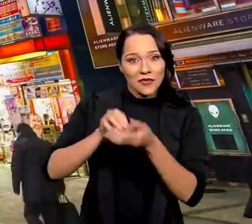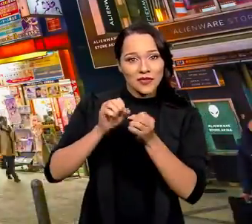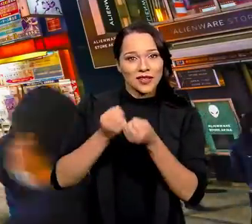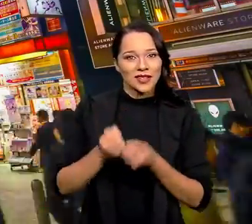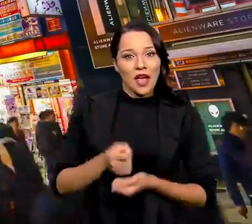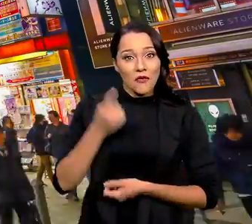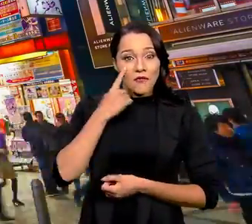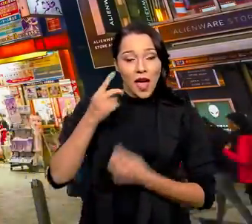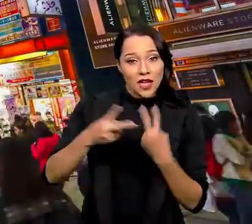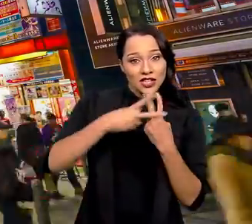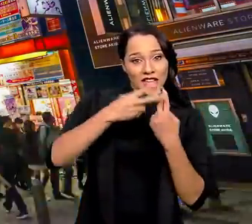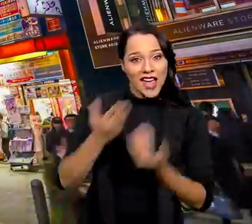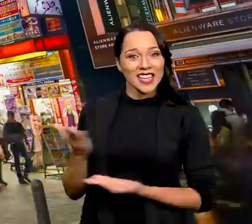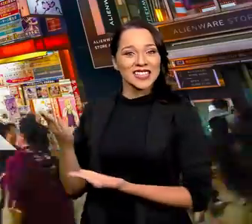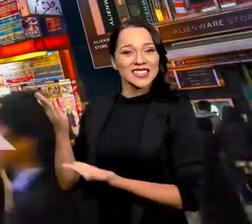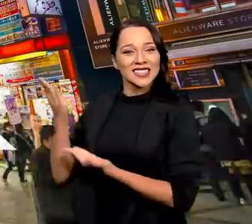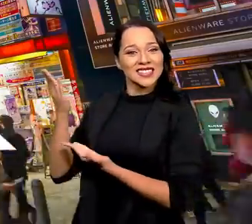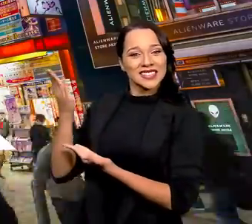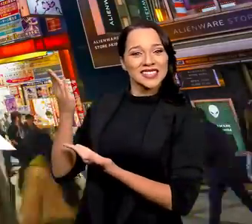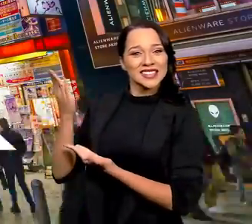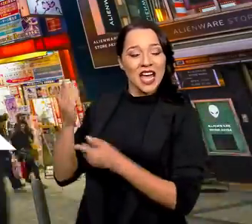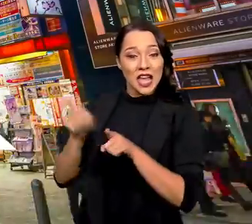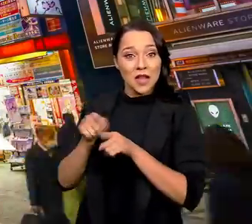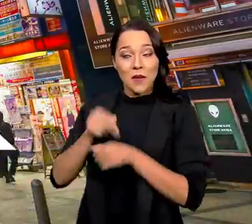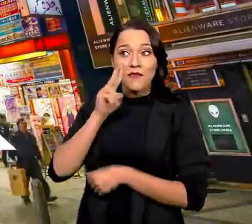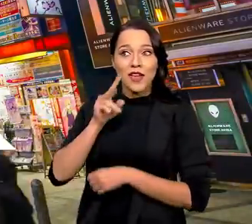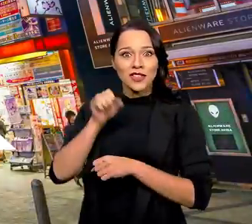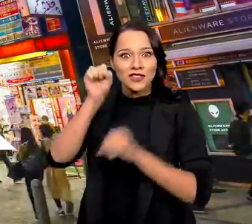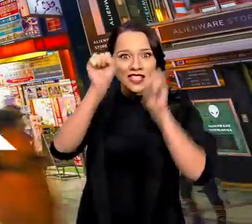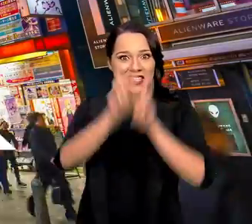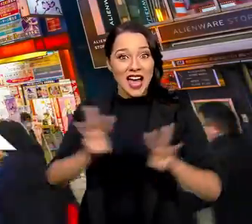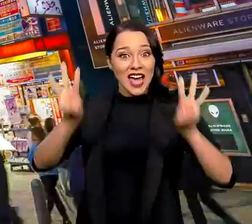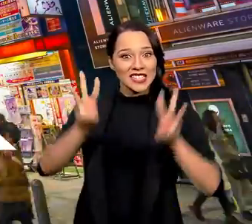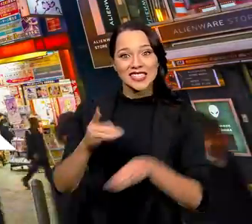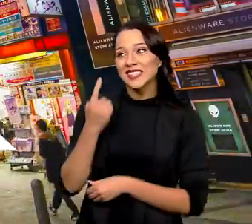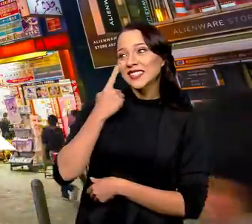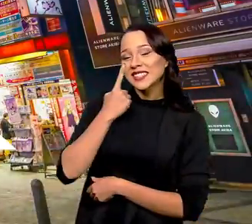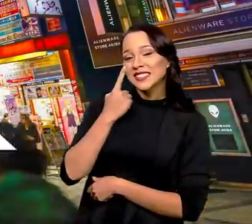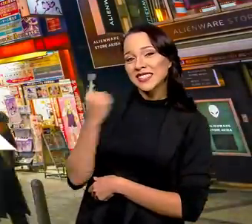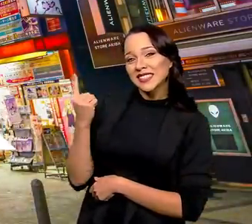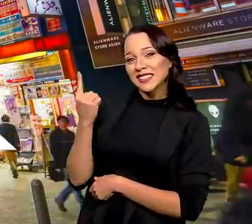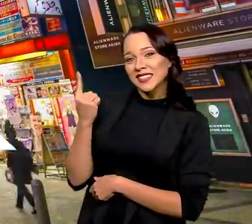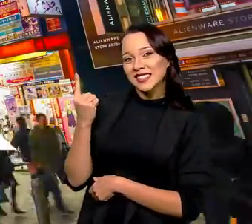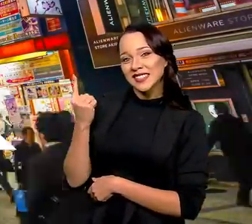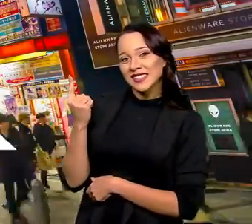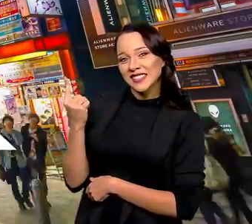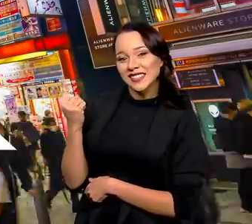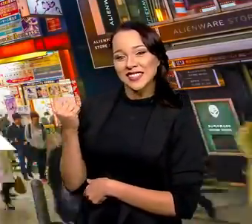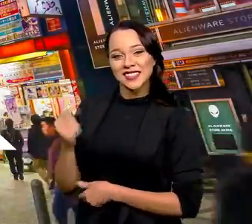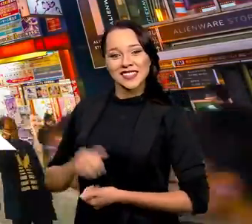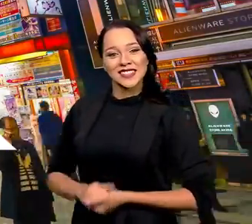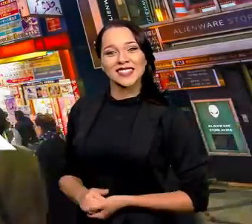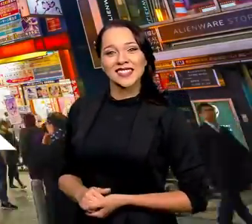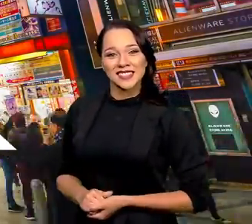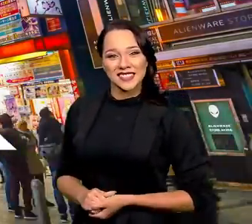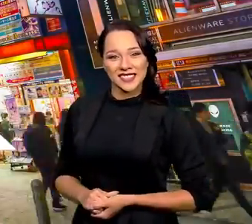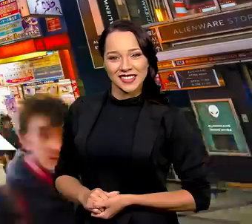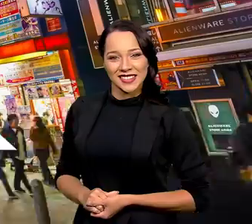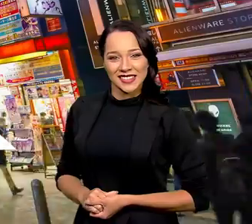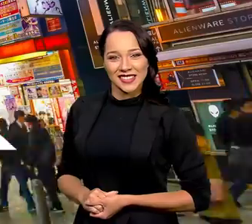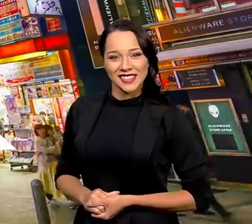notificações. Siga a hashtag EBC em Tóquio e dá um pulo lá no nosso site. O endereço é agenciabrasil.ebc